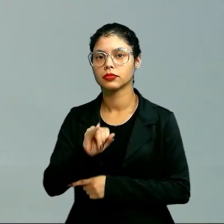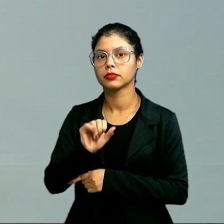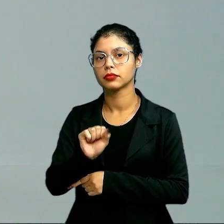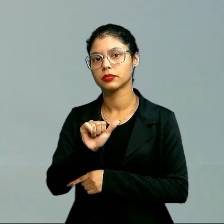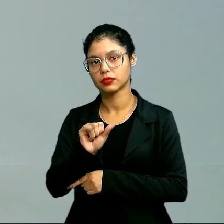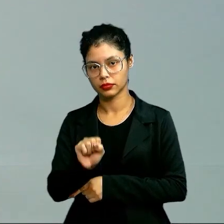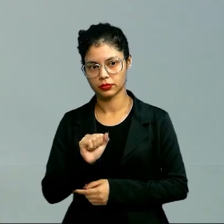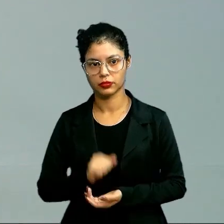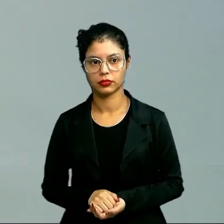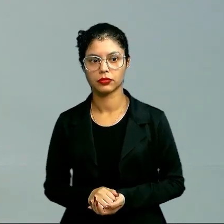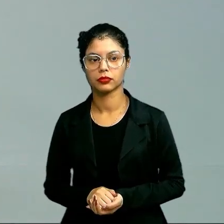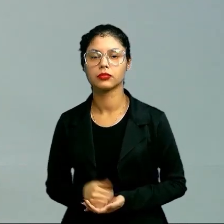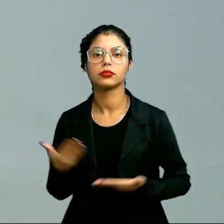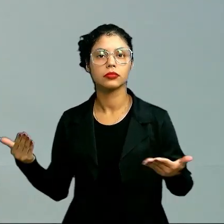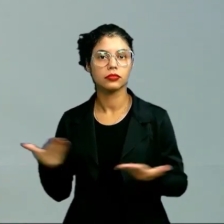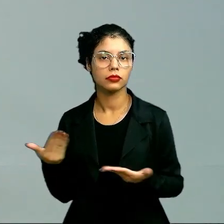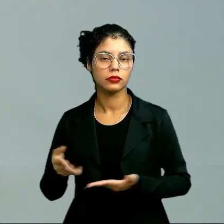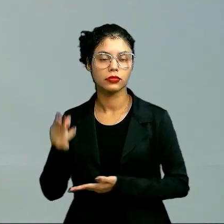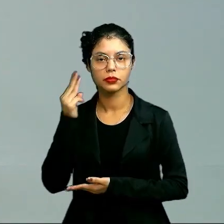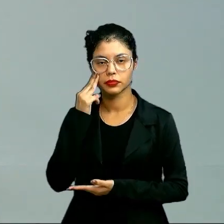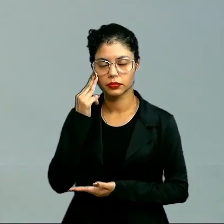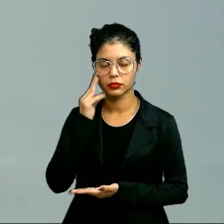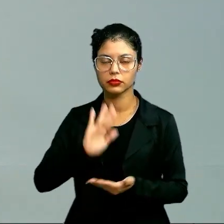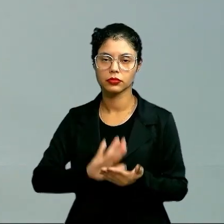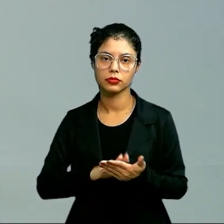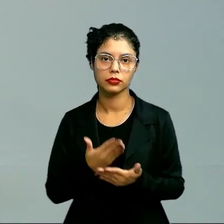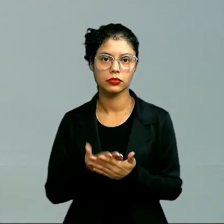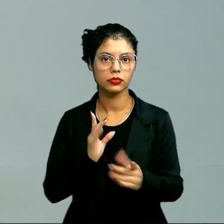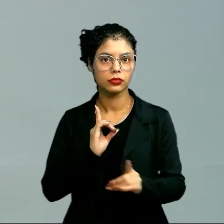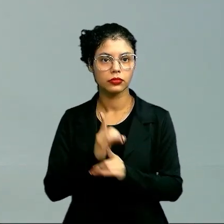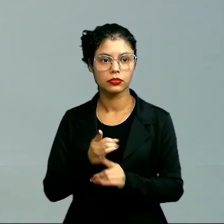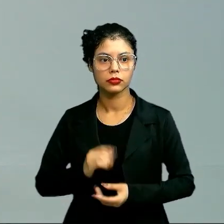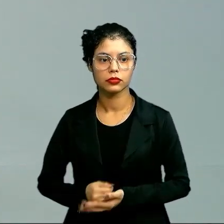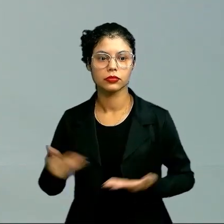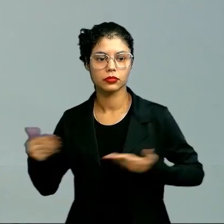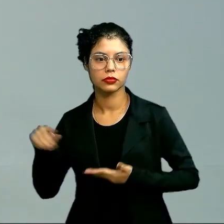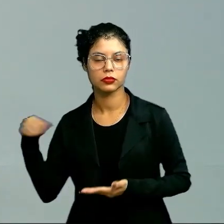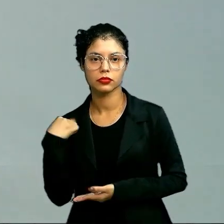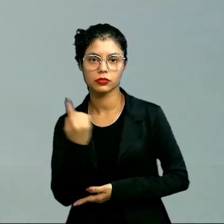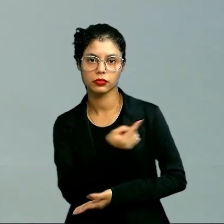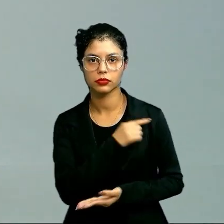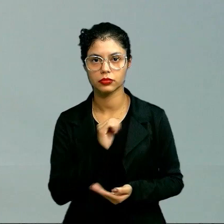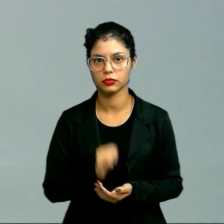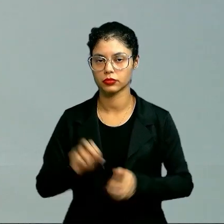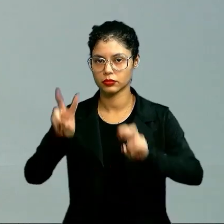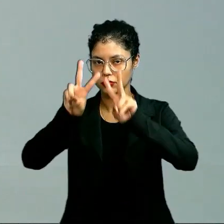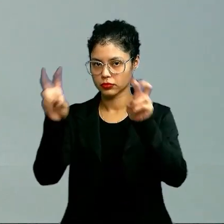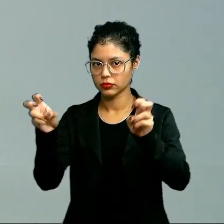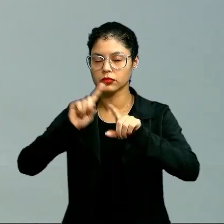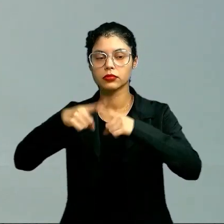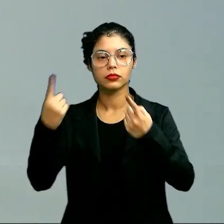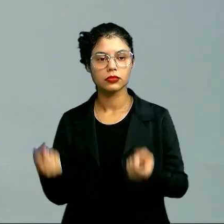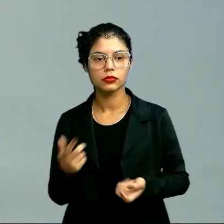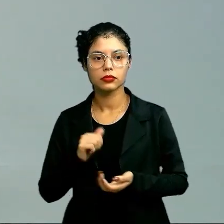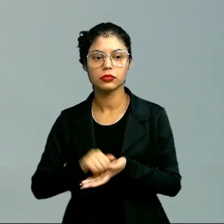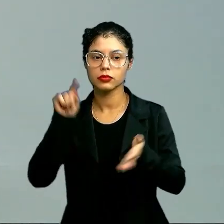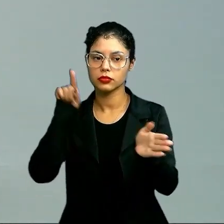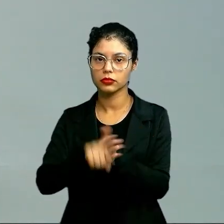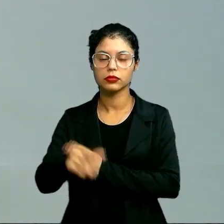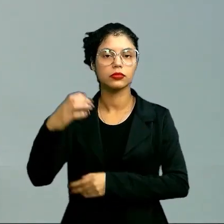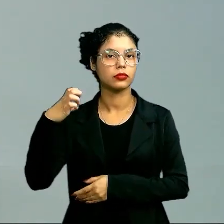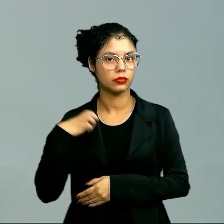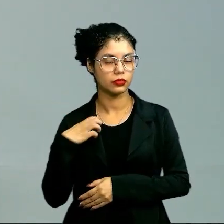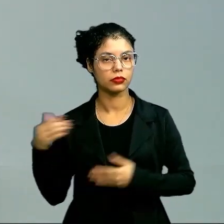Maia, auxiliado agora pela Monique nesse encontro, e hoje nós vamos tratar mais uma vez da questão